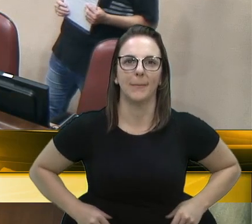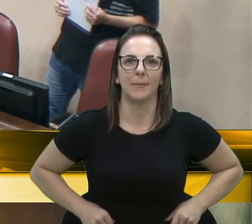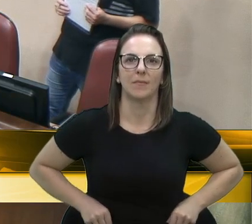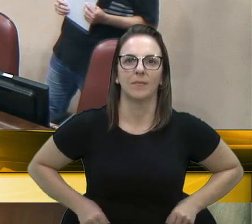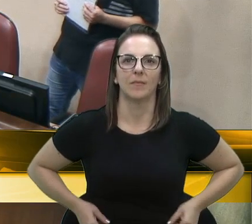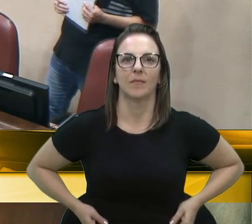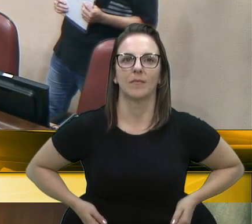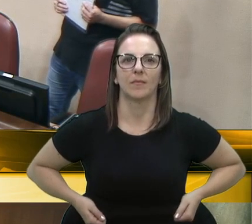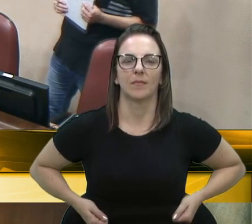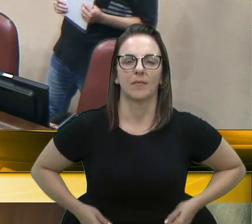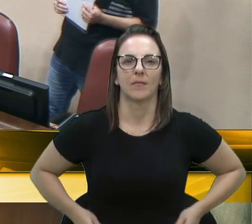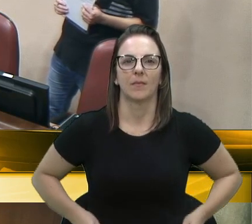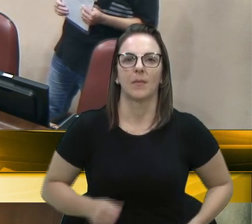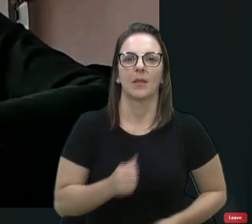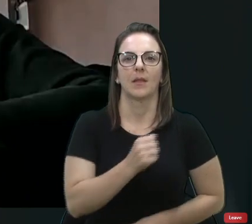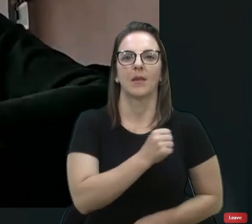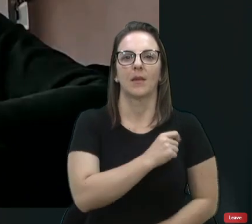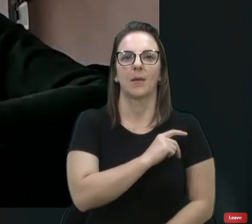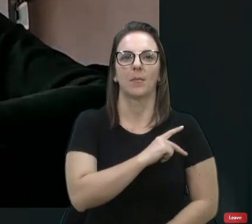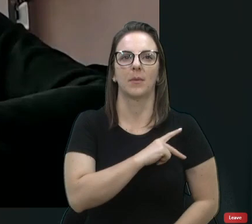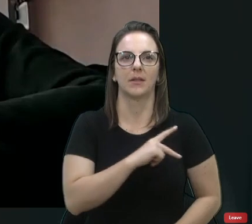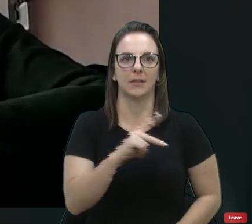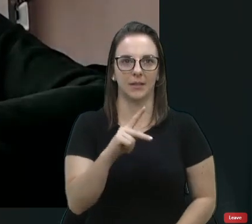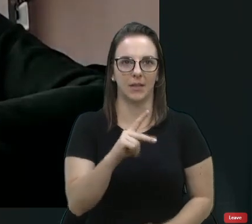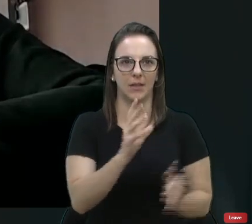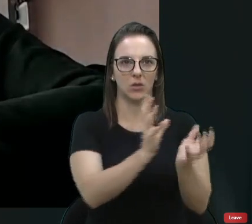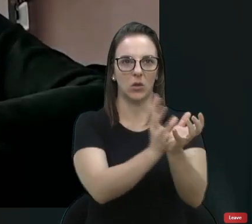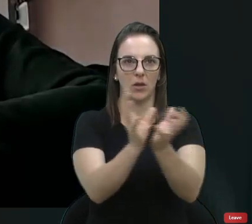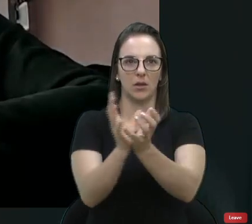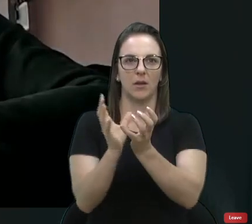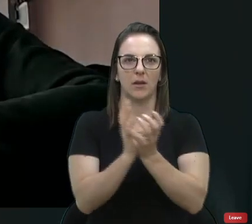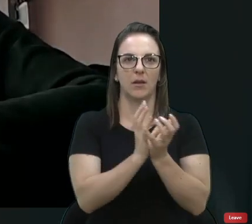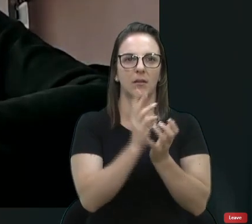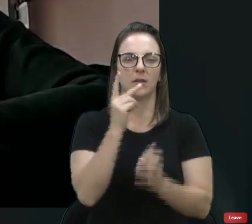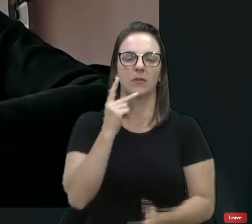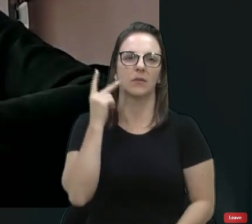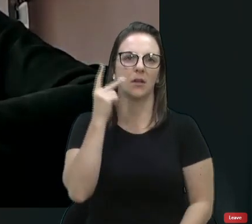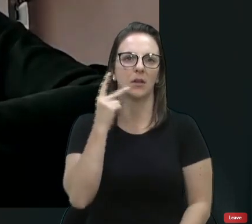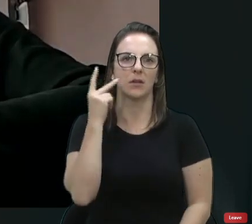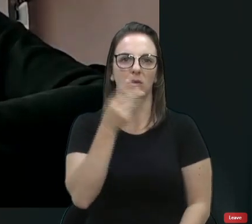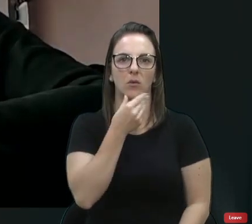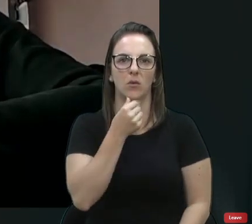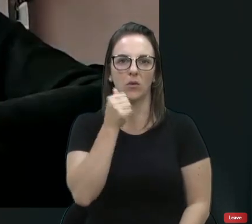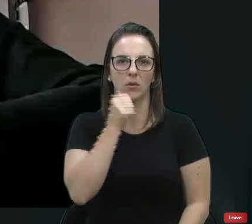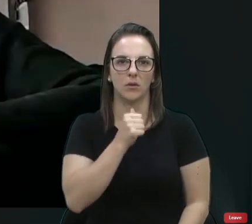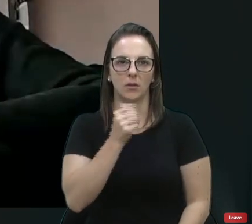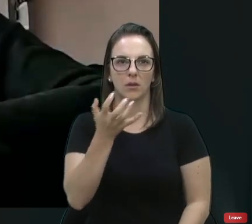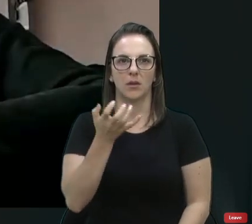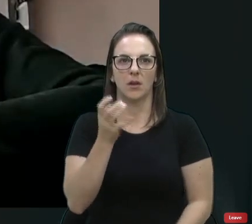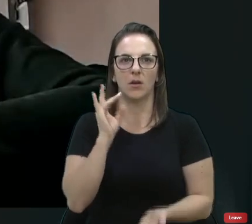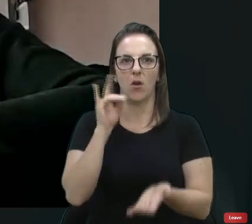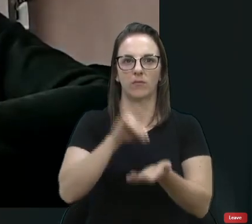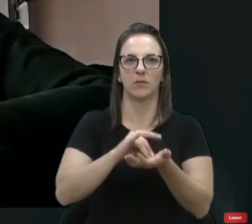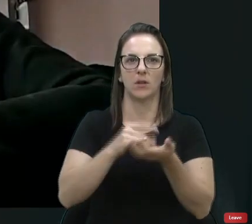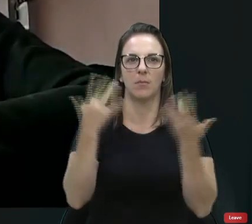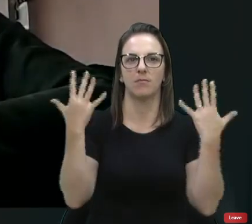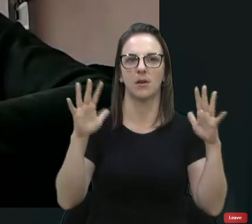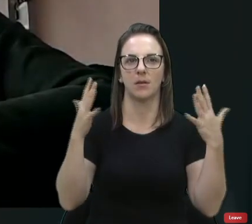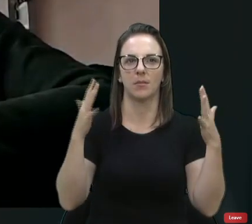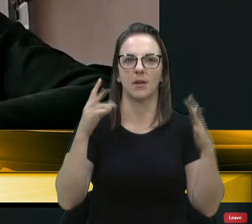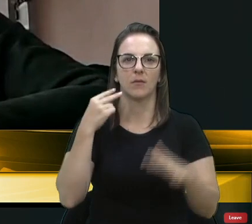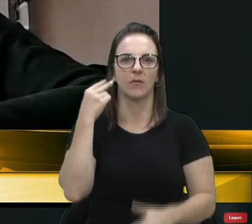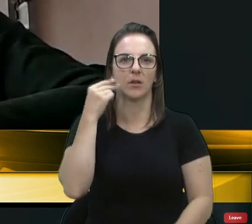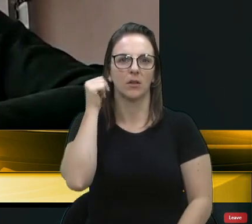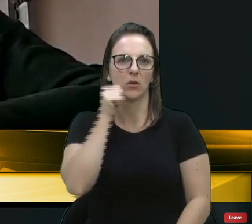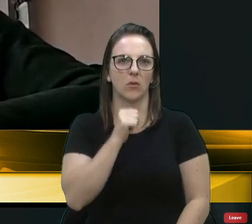Senhor presidente, nobres pares, colegas vereadores, quero de fato parabenizar a vereadora Marisol por trazer